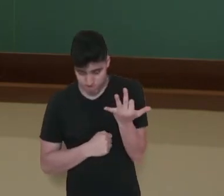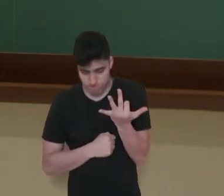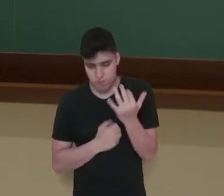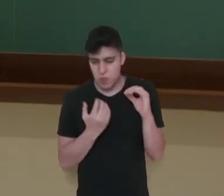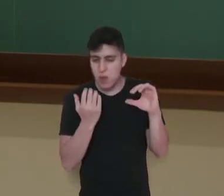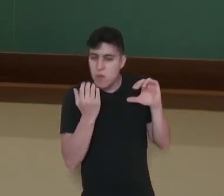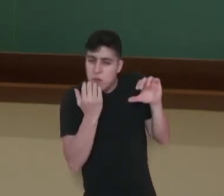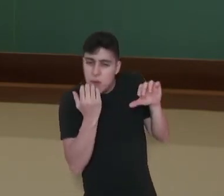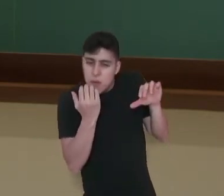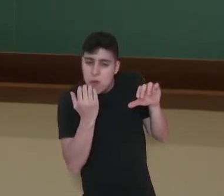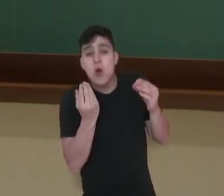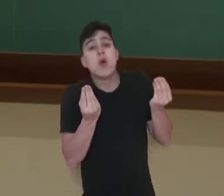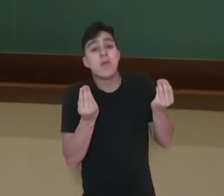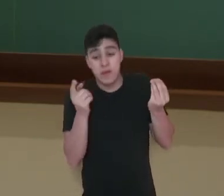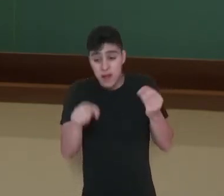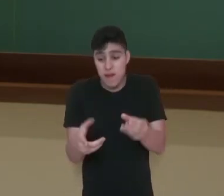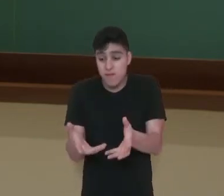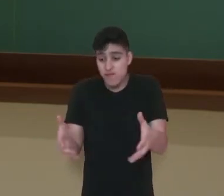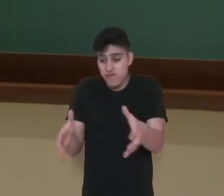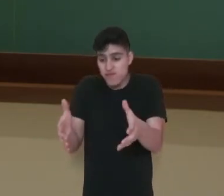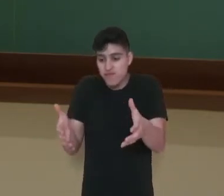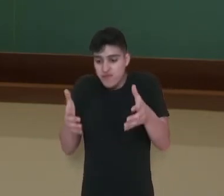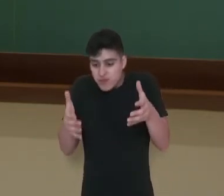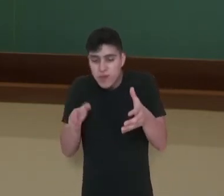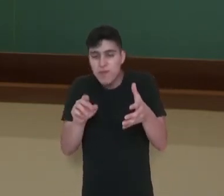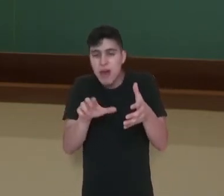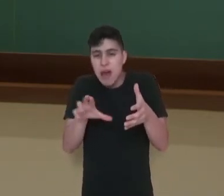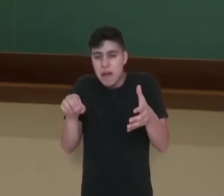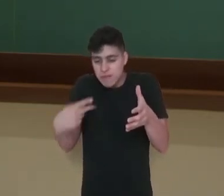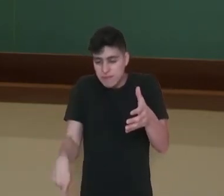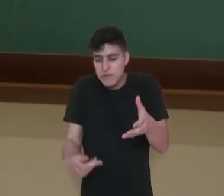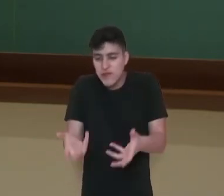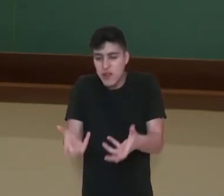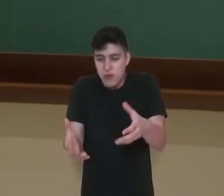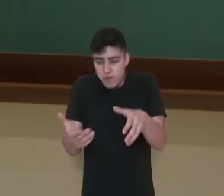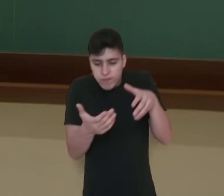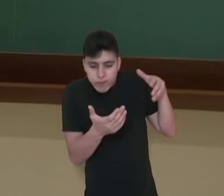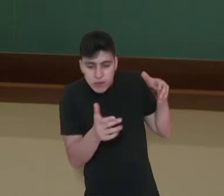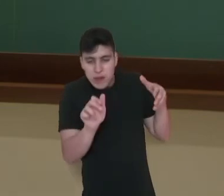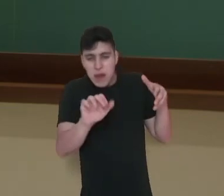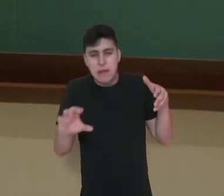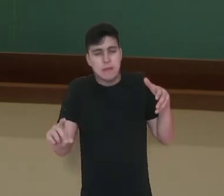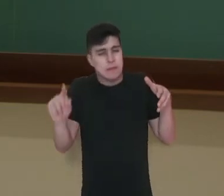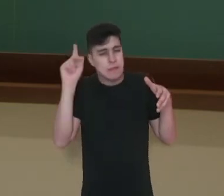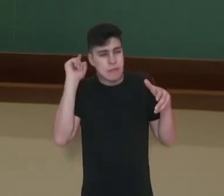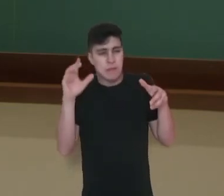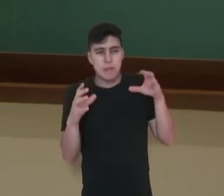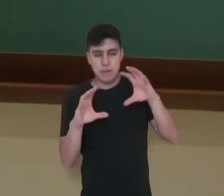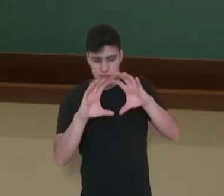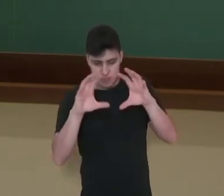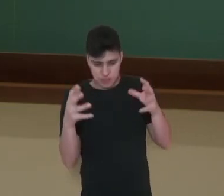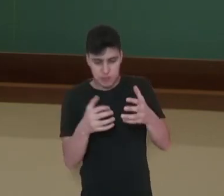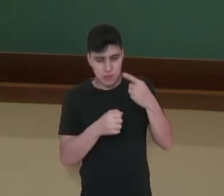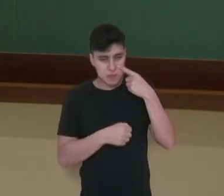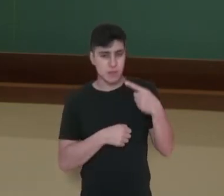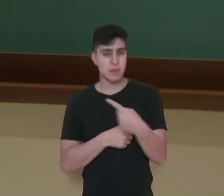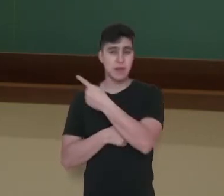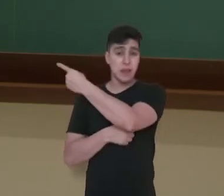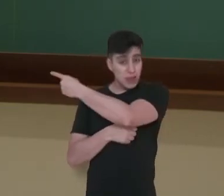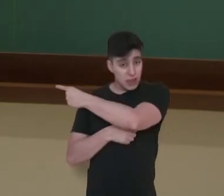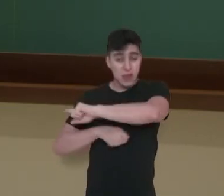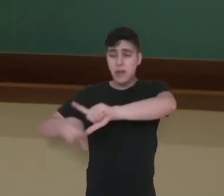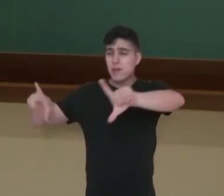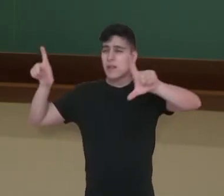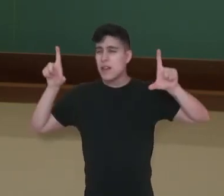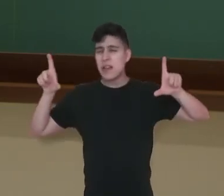datam de mais de 12 mil anos antes de Cristo. Olha quanto tempo. São conhecidas como ocarinas. Ao lado nós temos uma imagem dela e são instrumentos